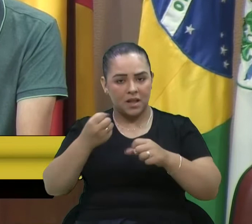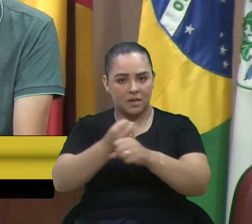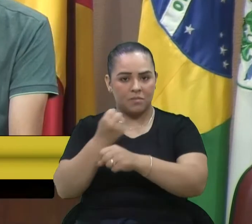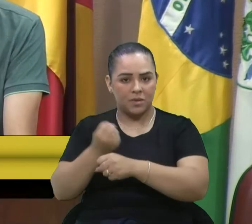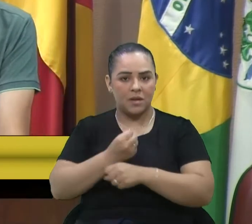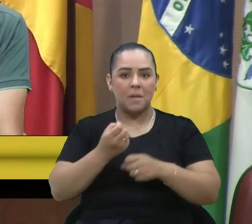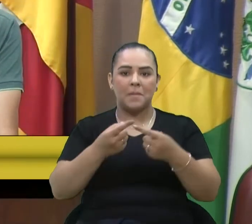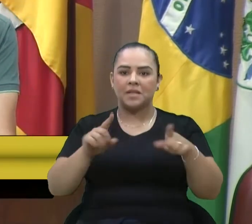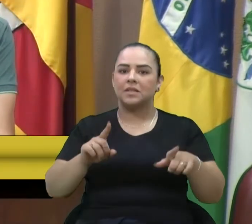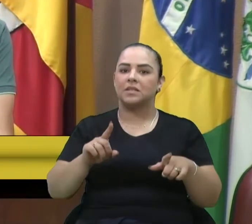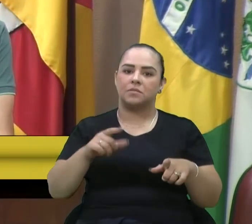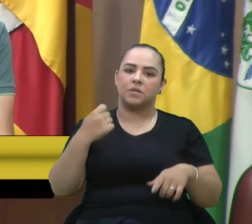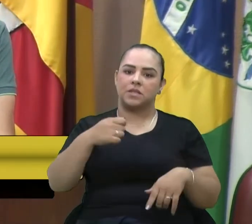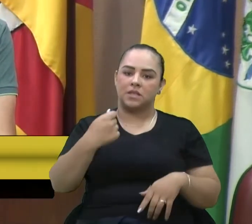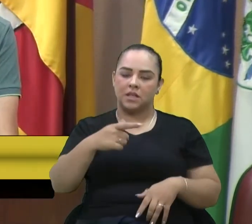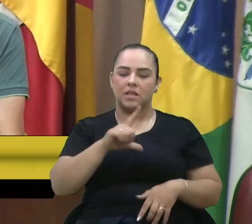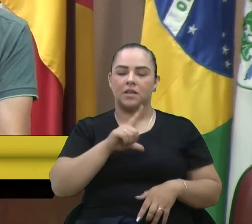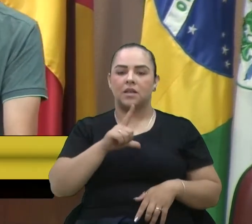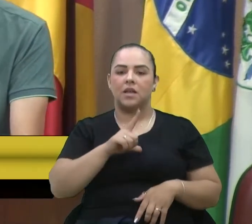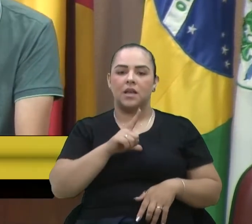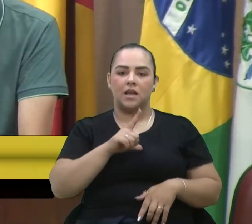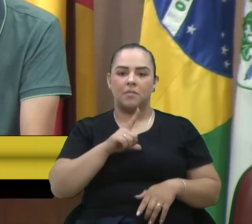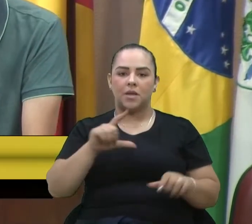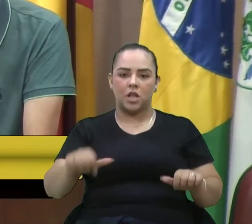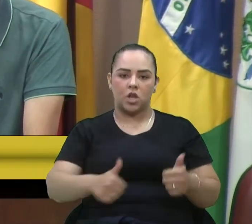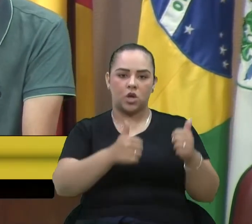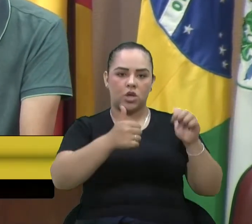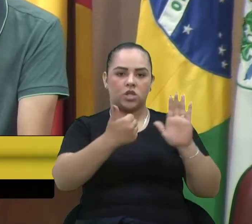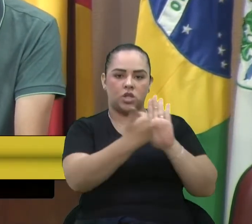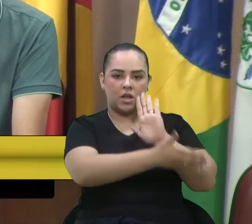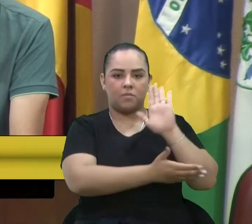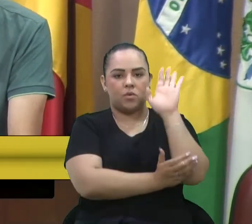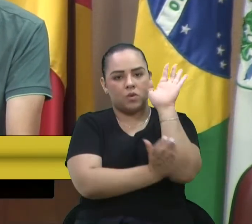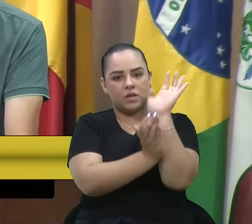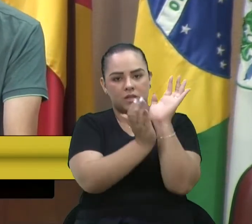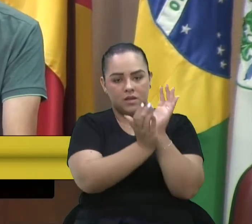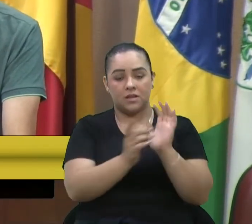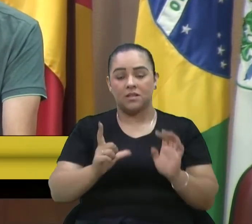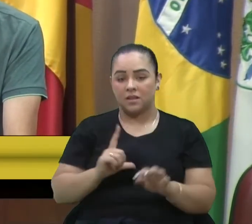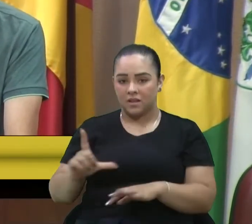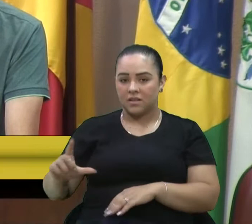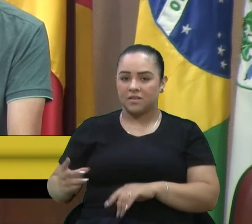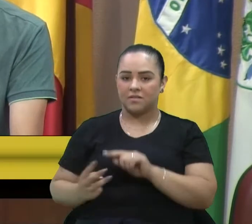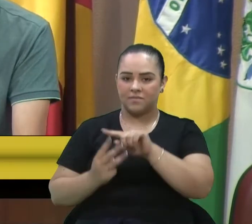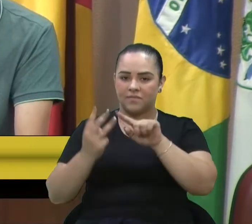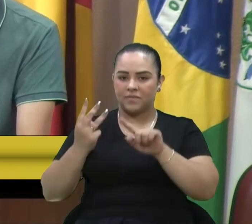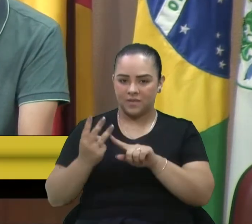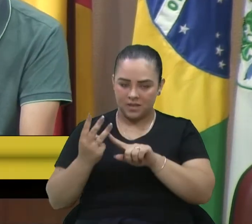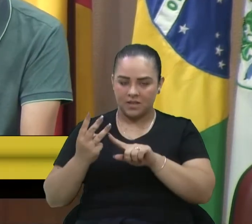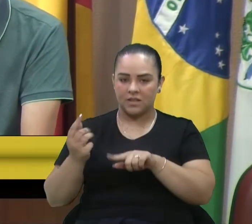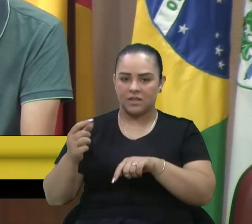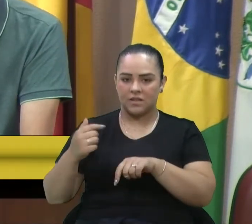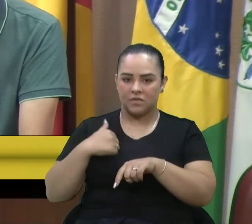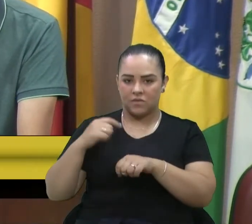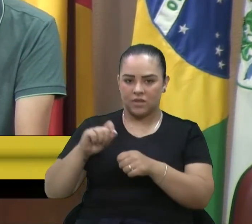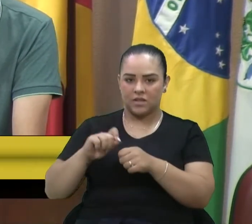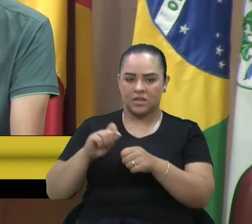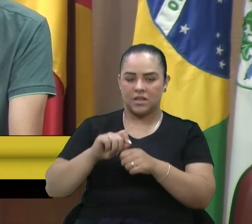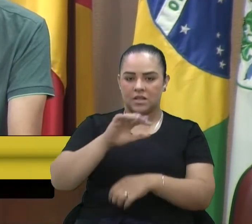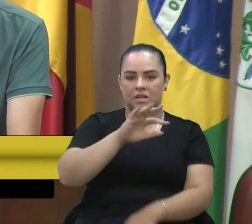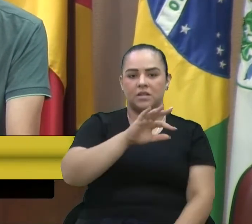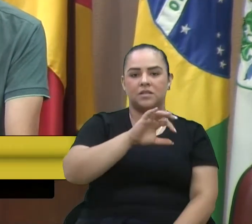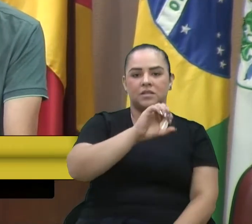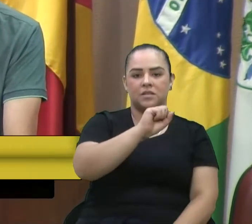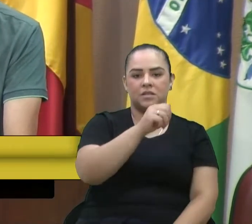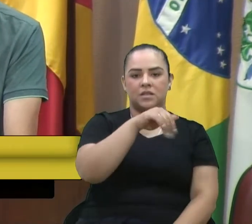fiz três solicitações de fontes naturais. Primeira concluída com sucesso em Santa Bárbara de Anareque. A